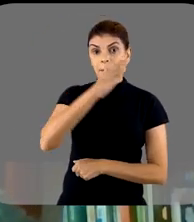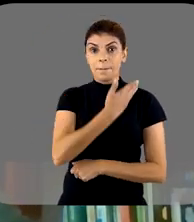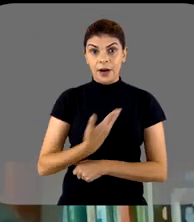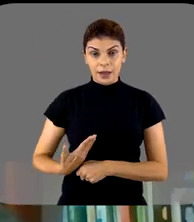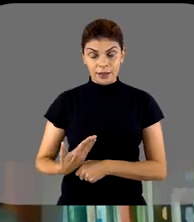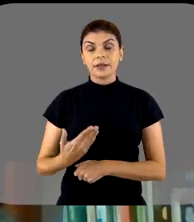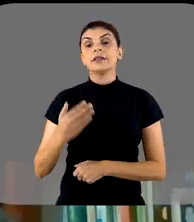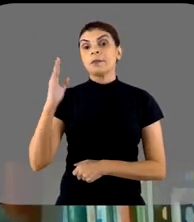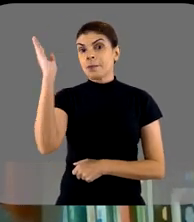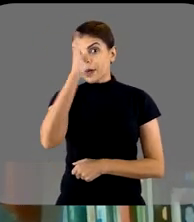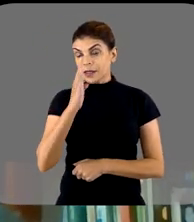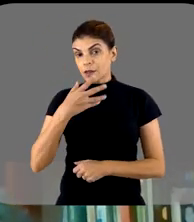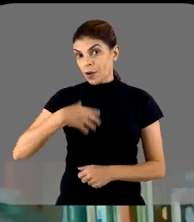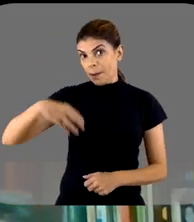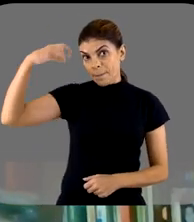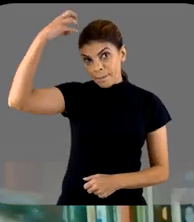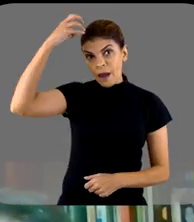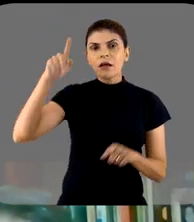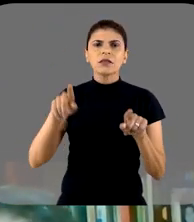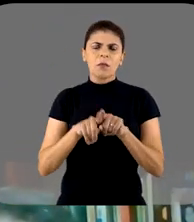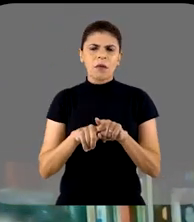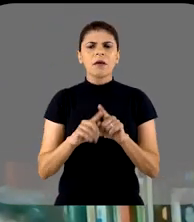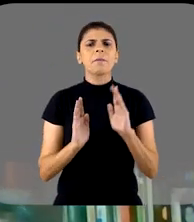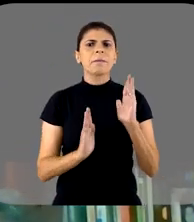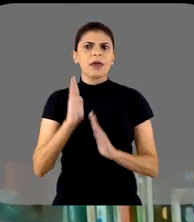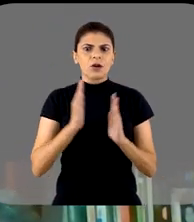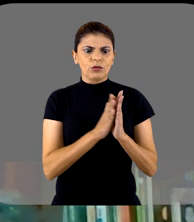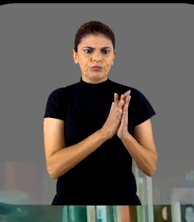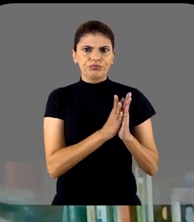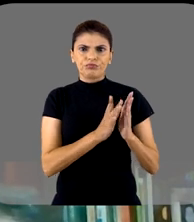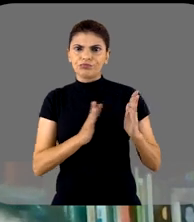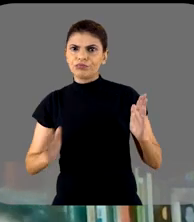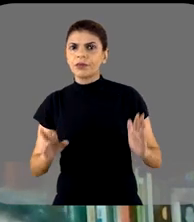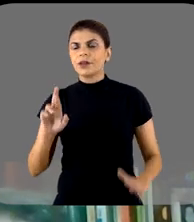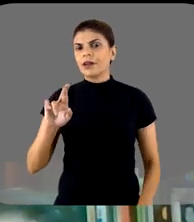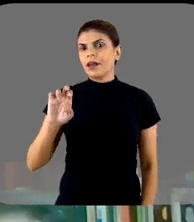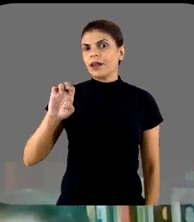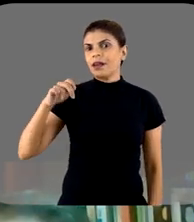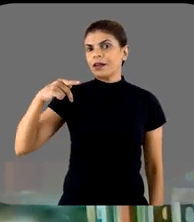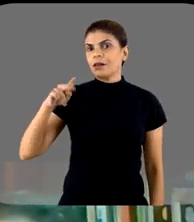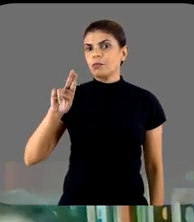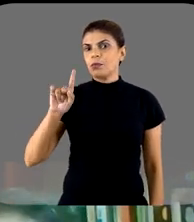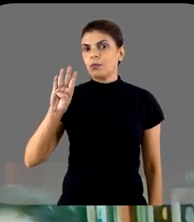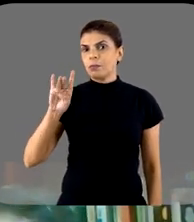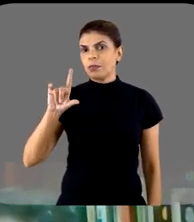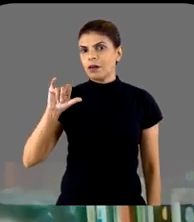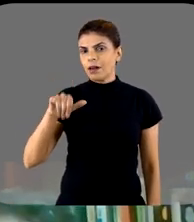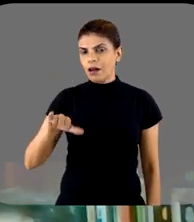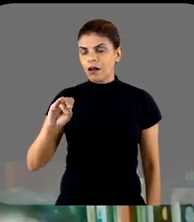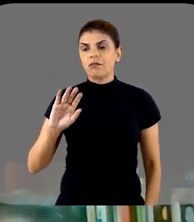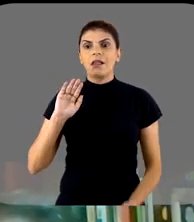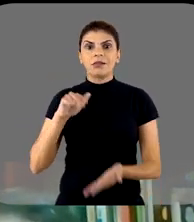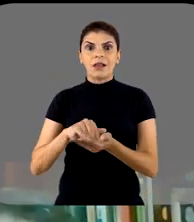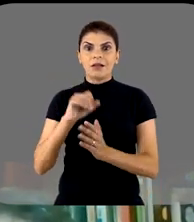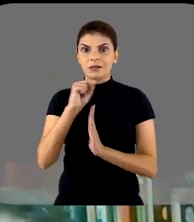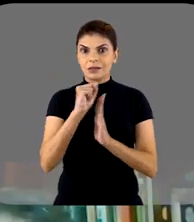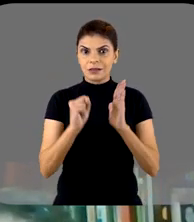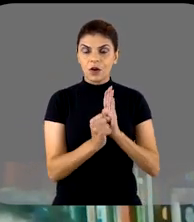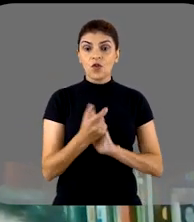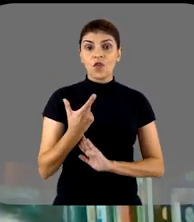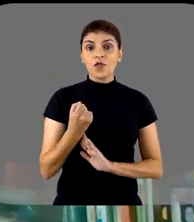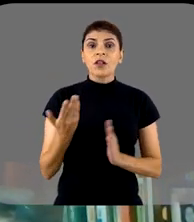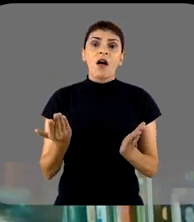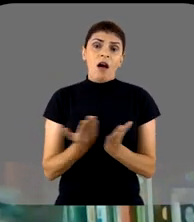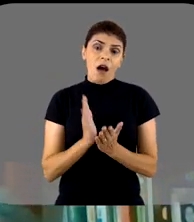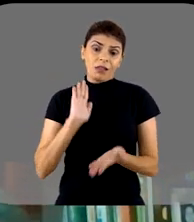Império, até o período republicano, que é um período bastante longo, contempla todo o século XX, e chegamos no